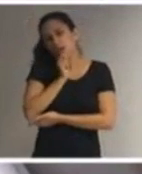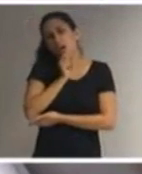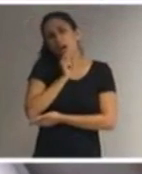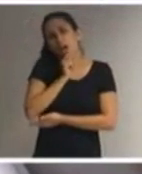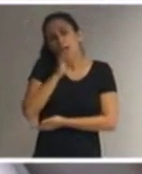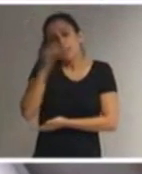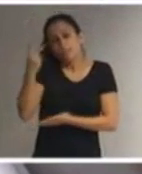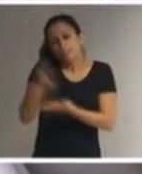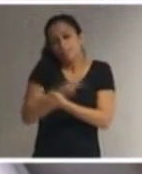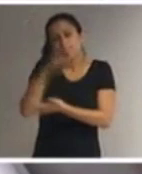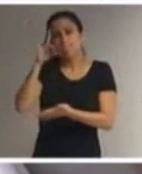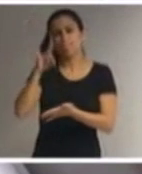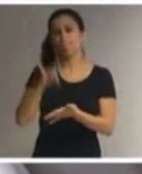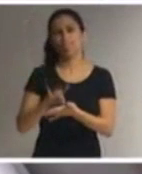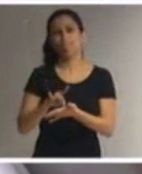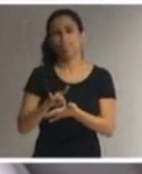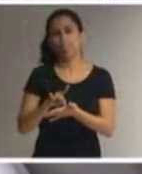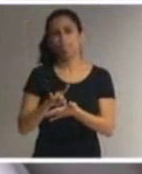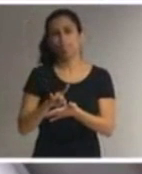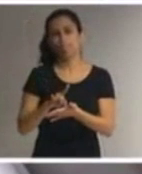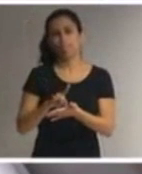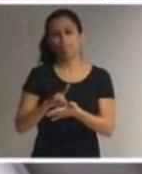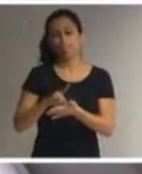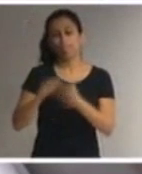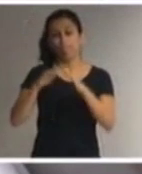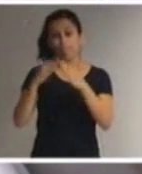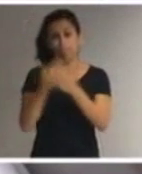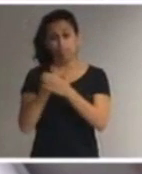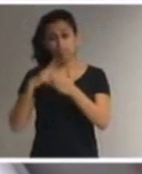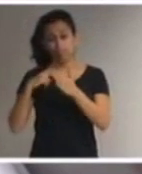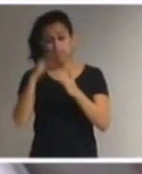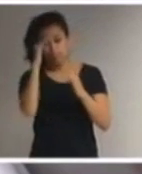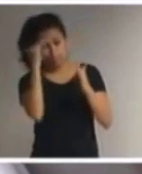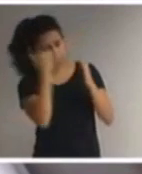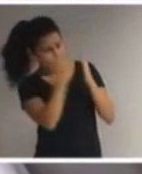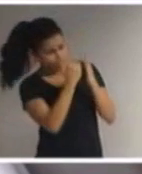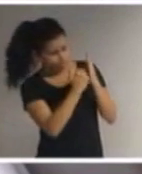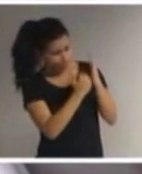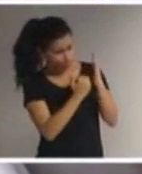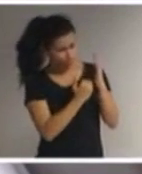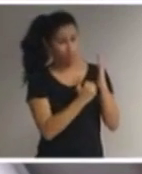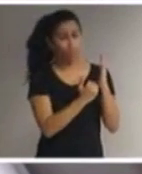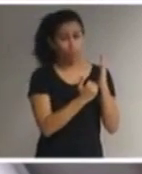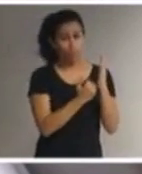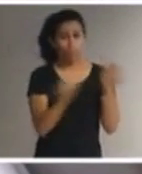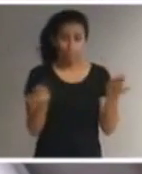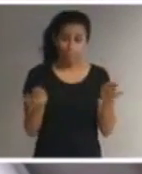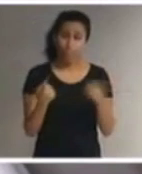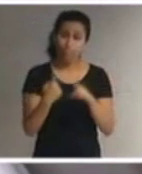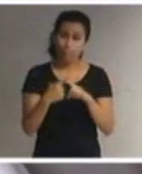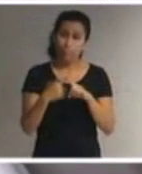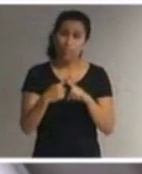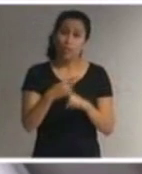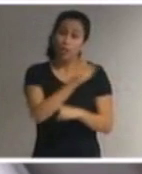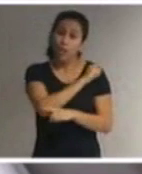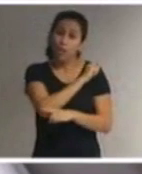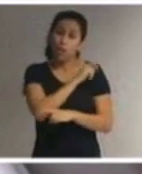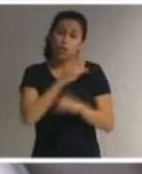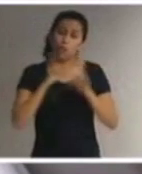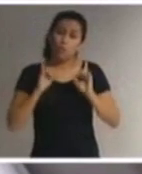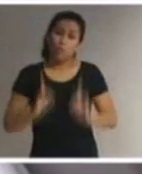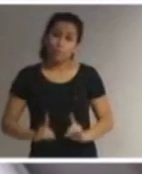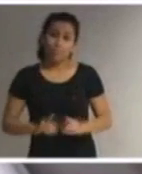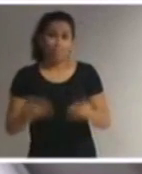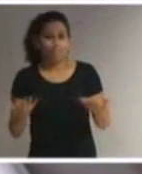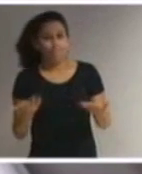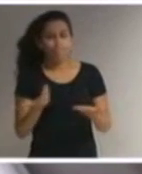cumpriram amplamente as obrigações de garantir acesso à educação com qualidade aos alunos com deficiência sendo ainda poucas